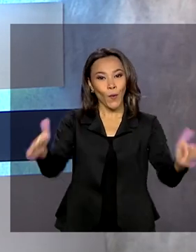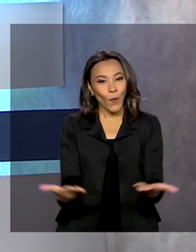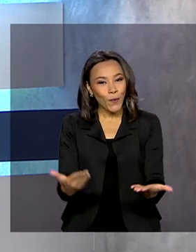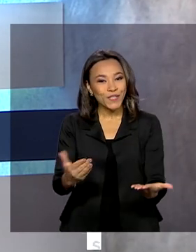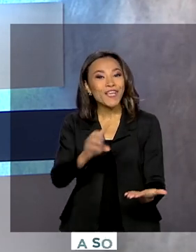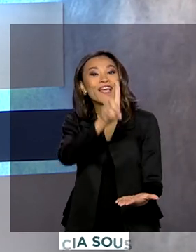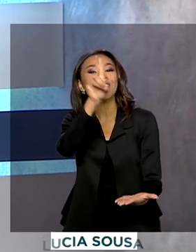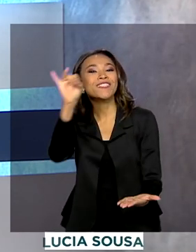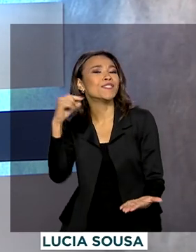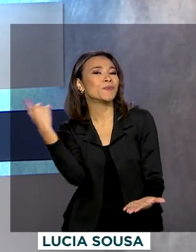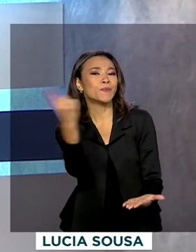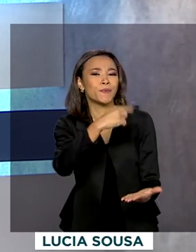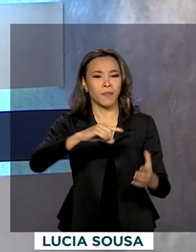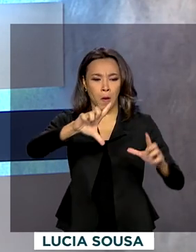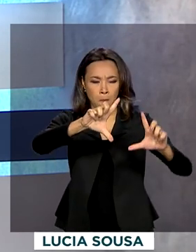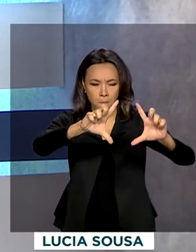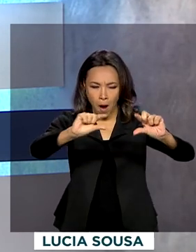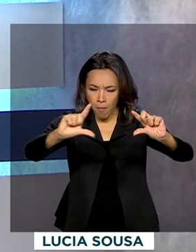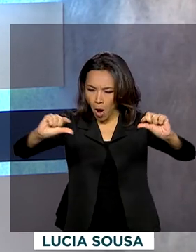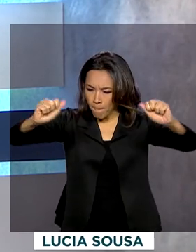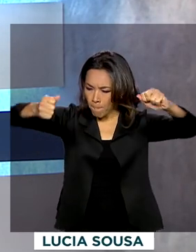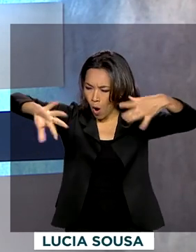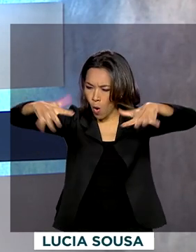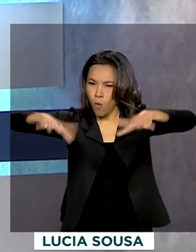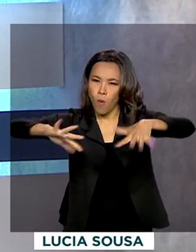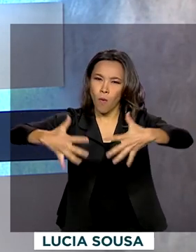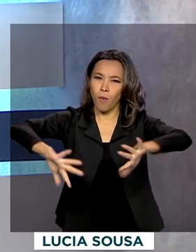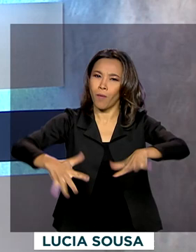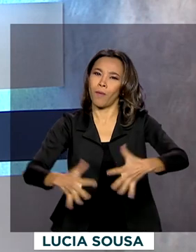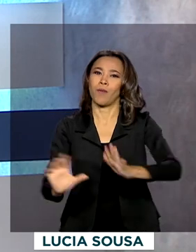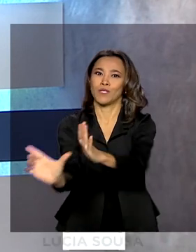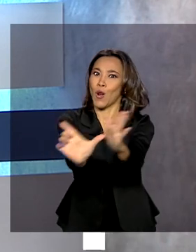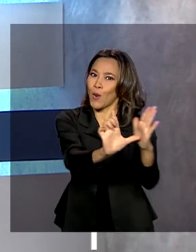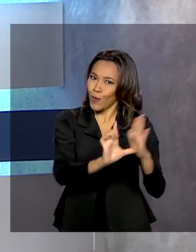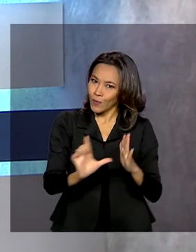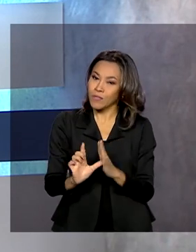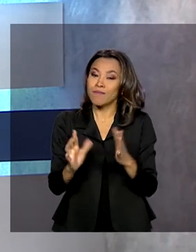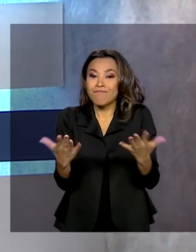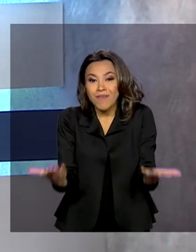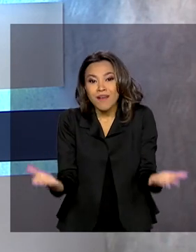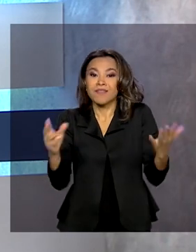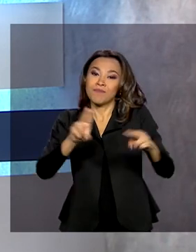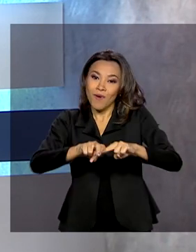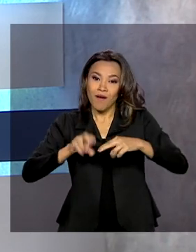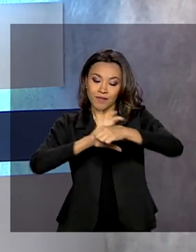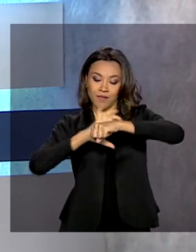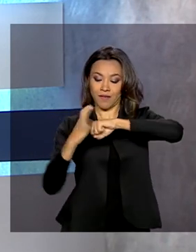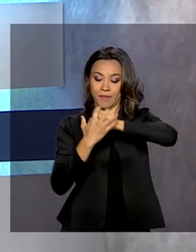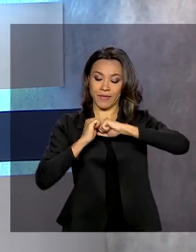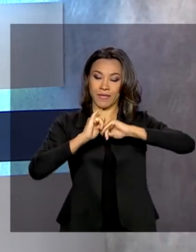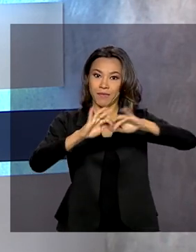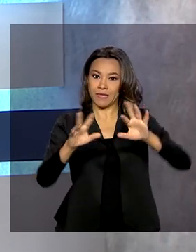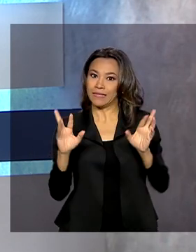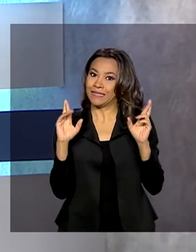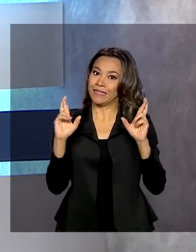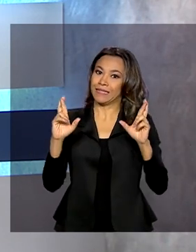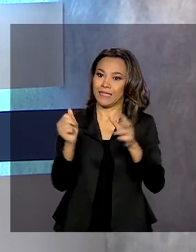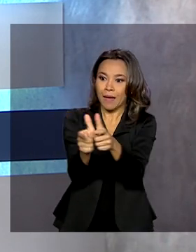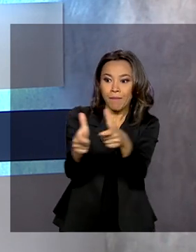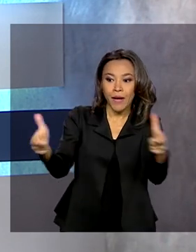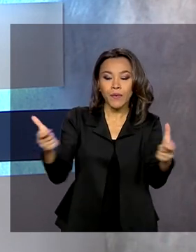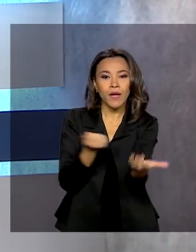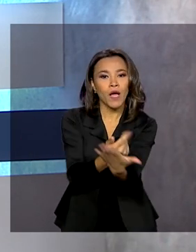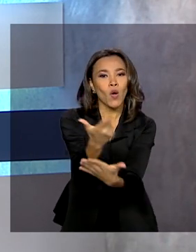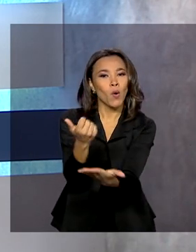dia de Black Friday. As lojas prometem uma porção de descontos. Mas com a pandemia de Covid-19, a expectativa é que a maioria das